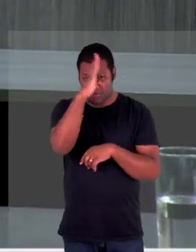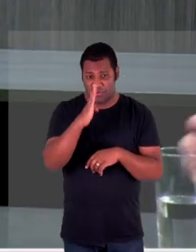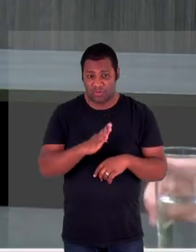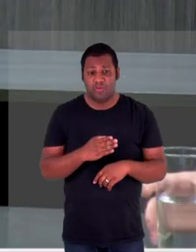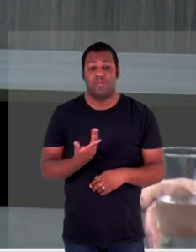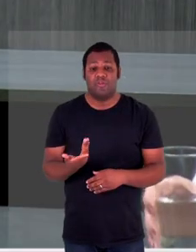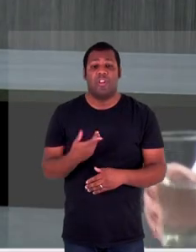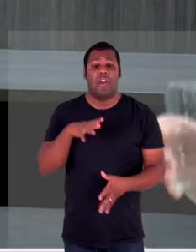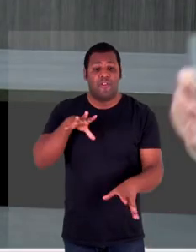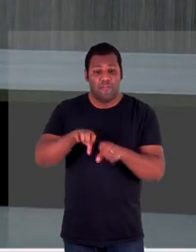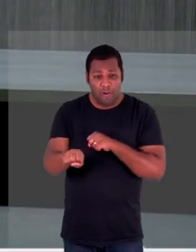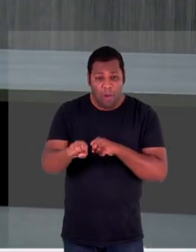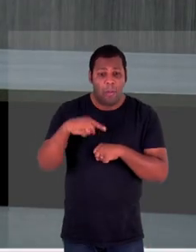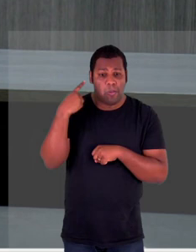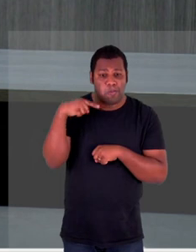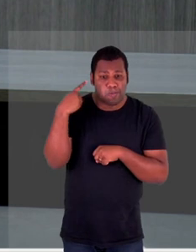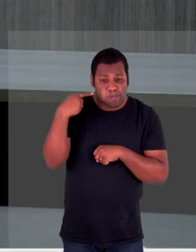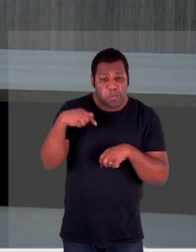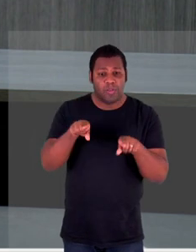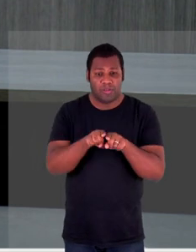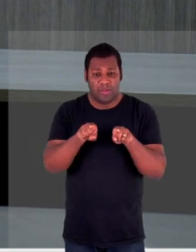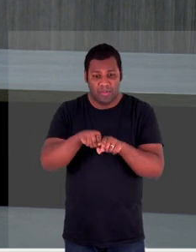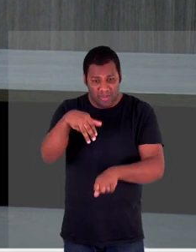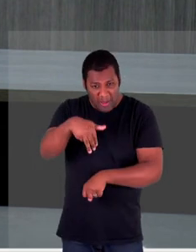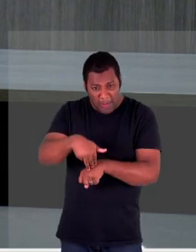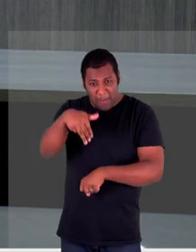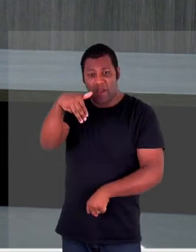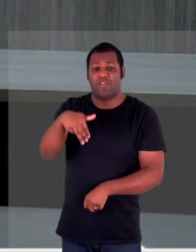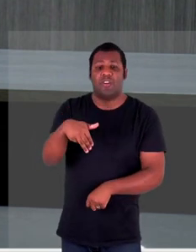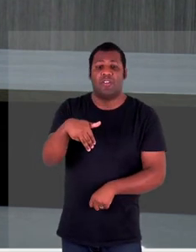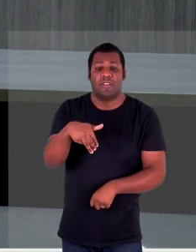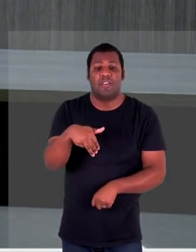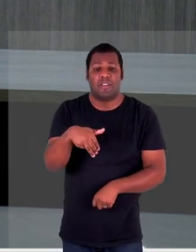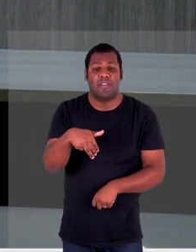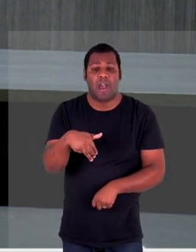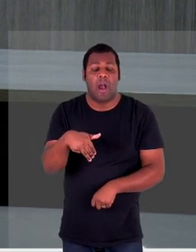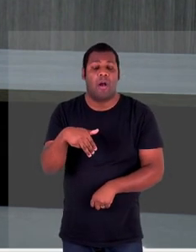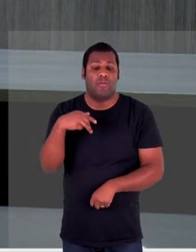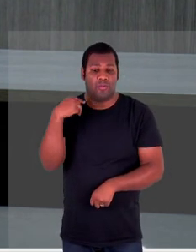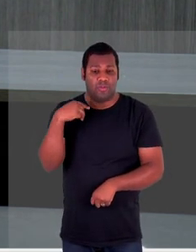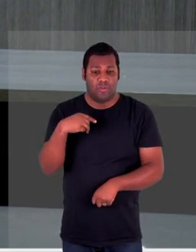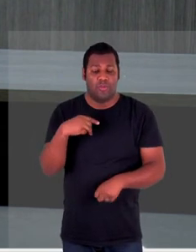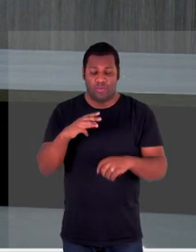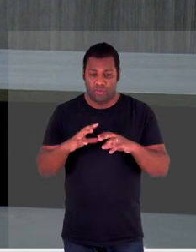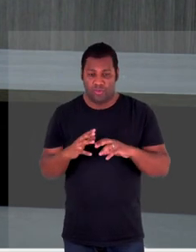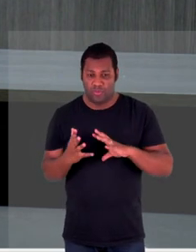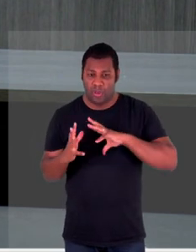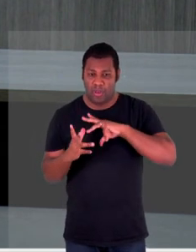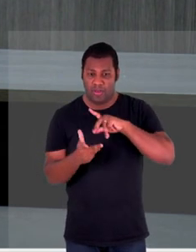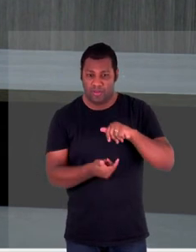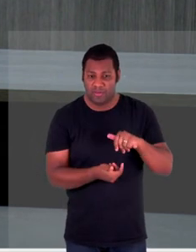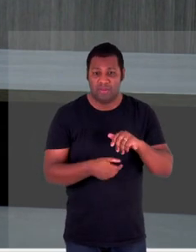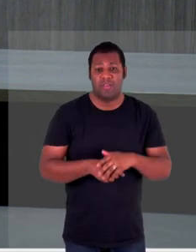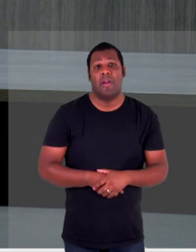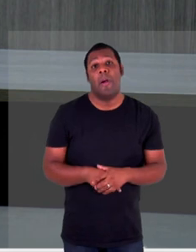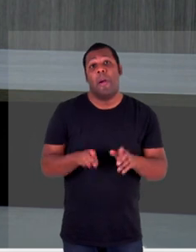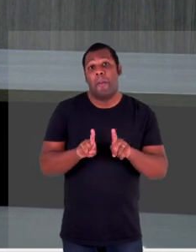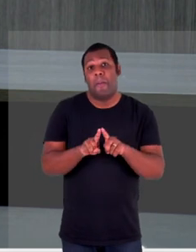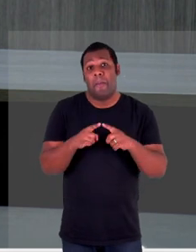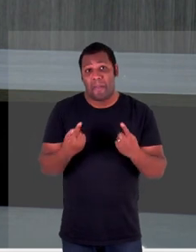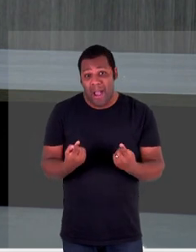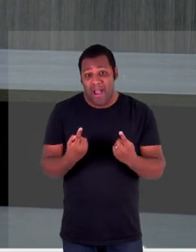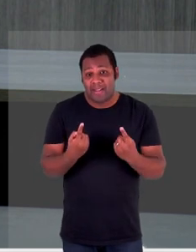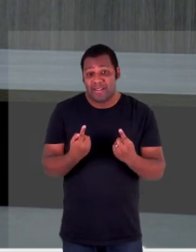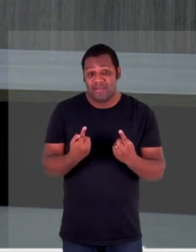graduação em direito e um mestrado em direito internacional mas que teve que interromper o MBA quando a guerra da Ucrânia foi